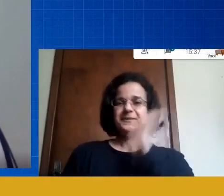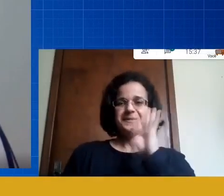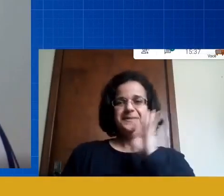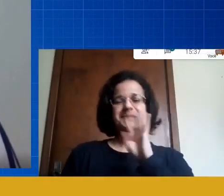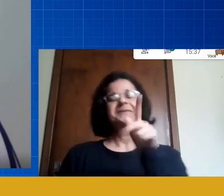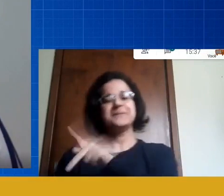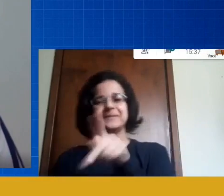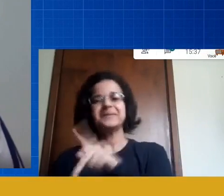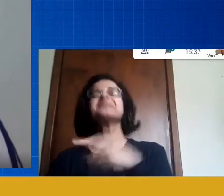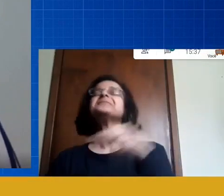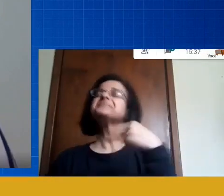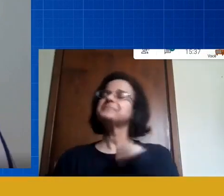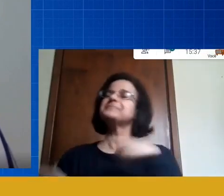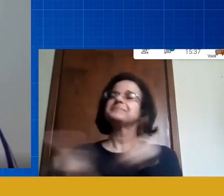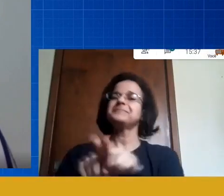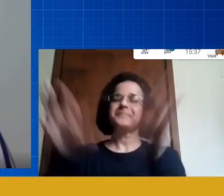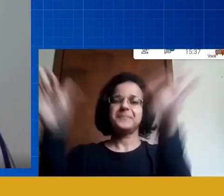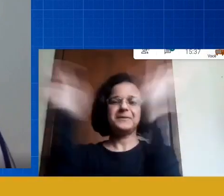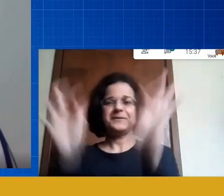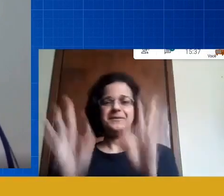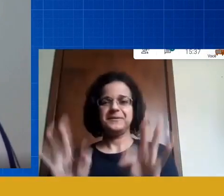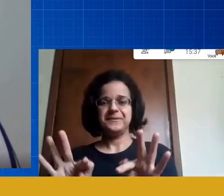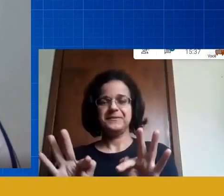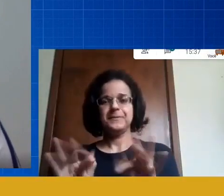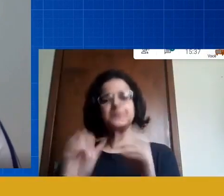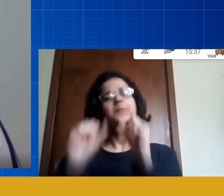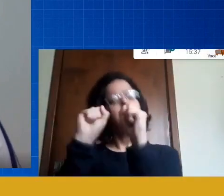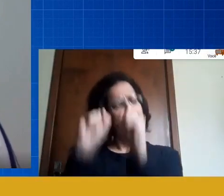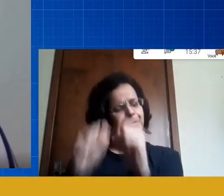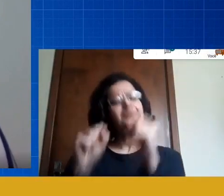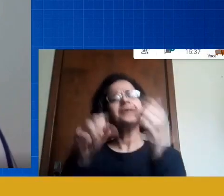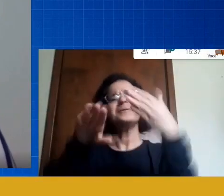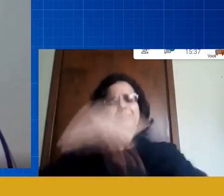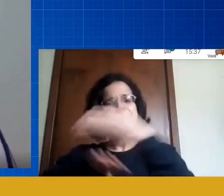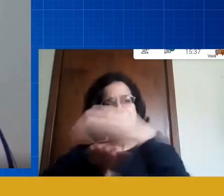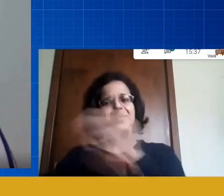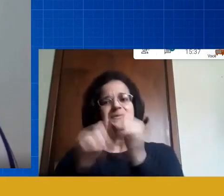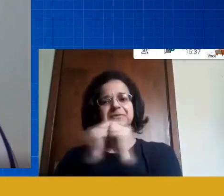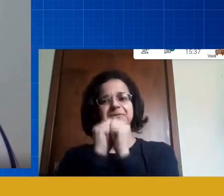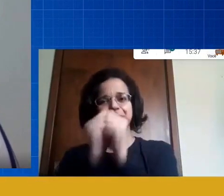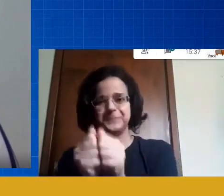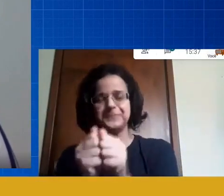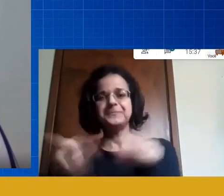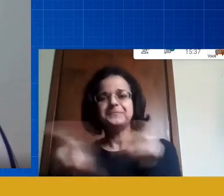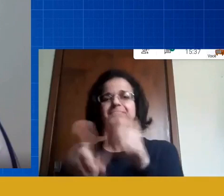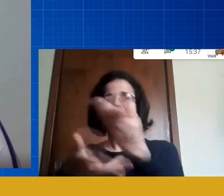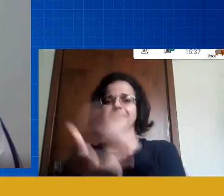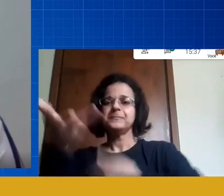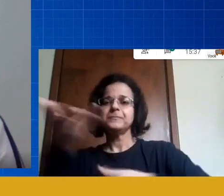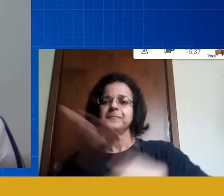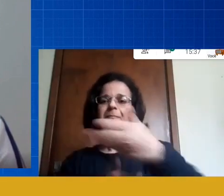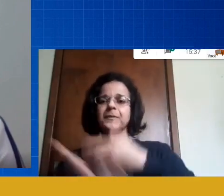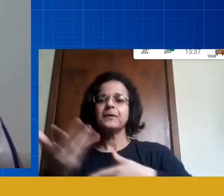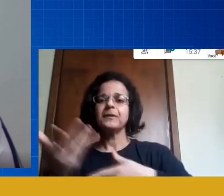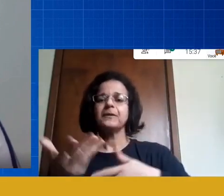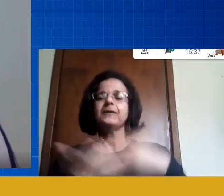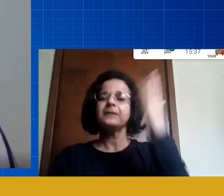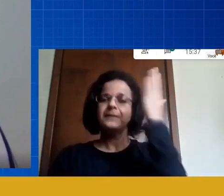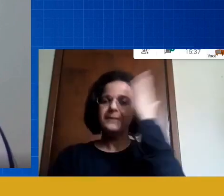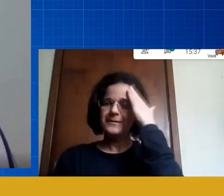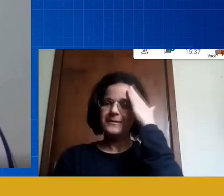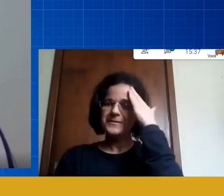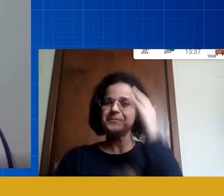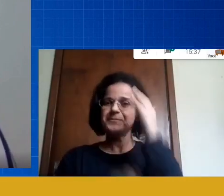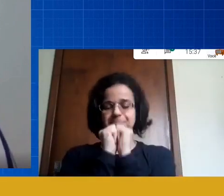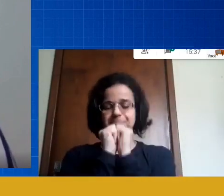muito feliz com certeza poderei participar e compartilhar a gente sabe que estamos nos dando as mãos